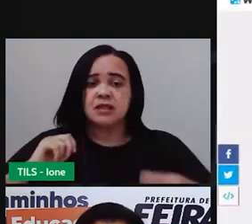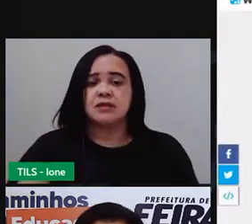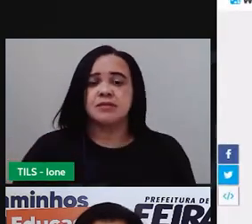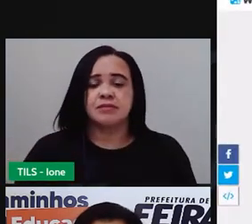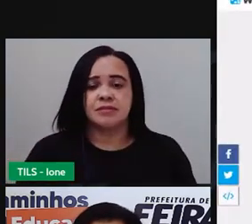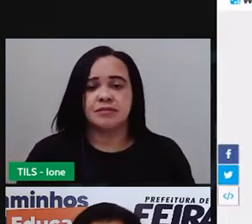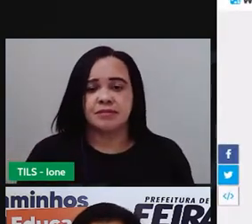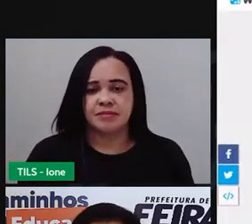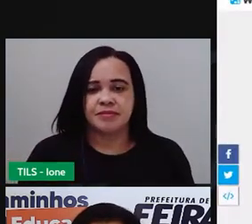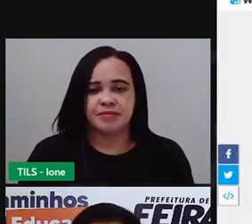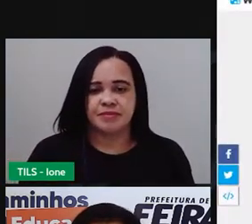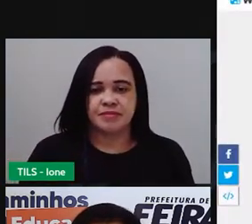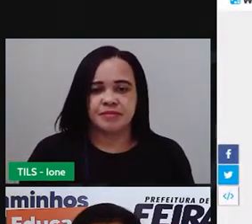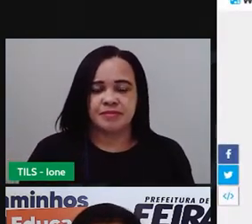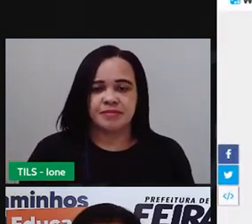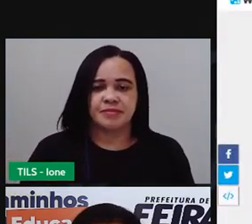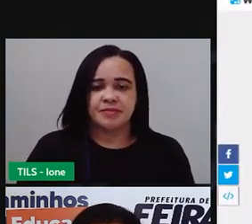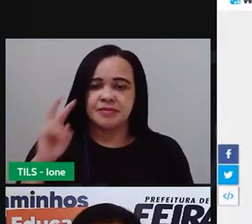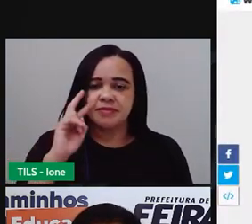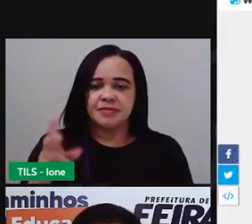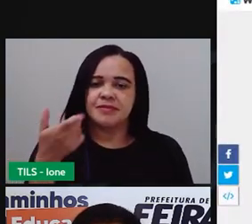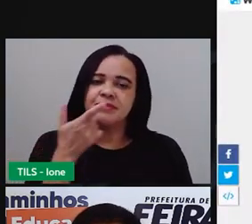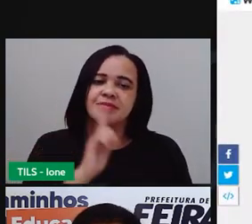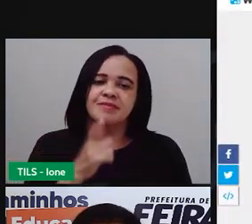então você vai conseguir